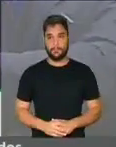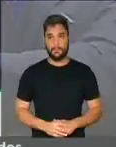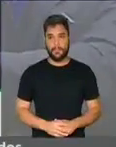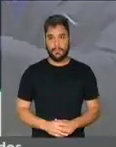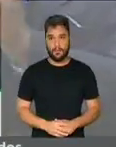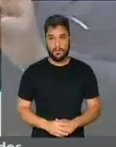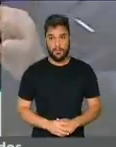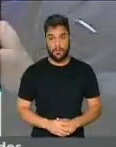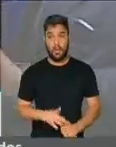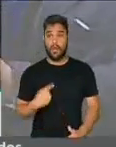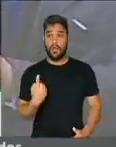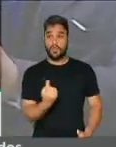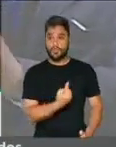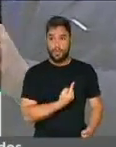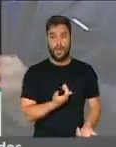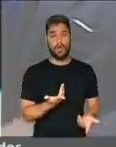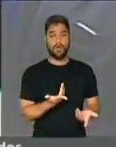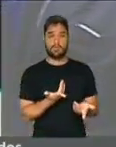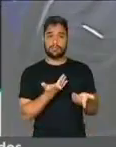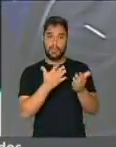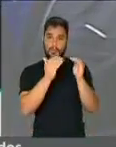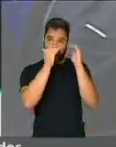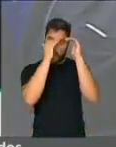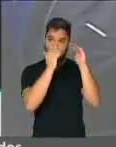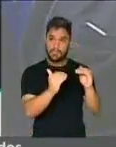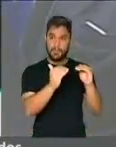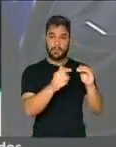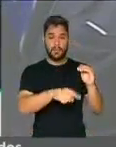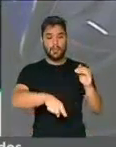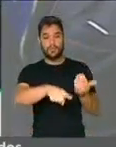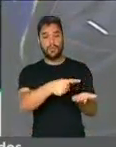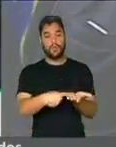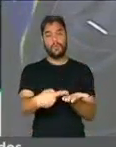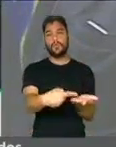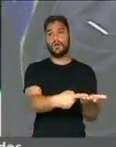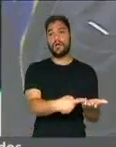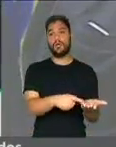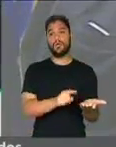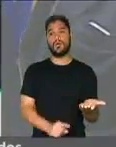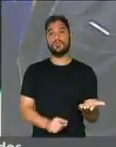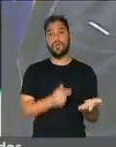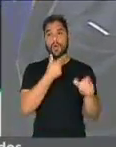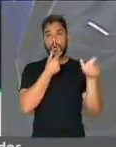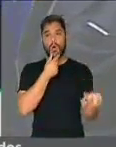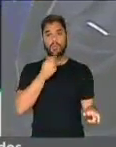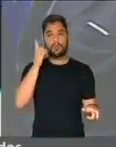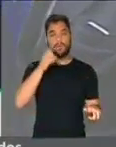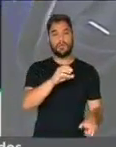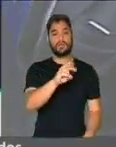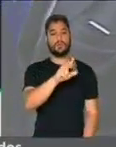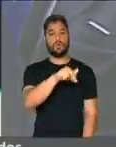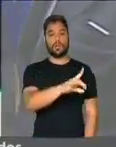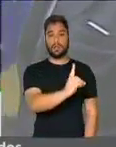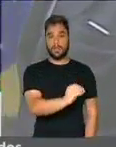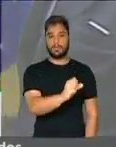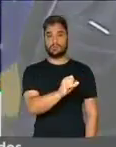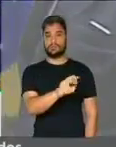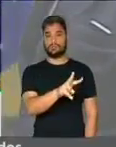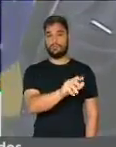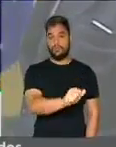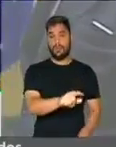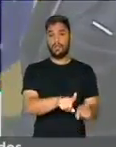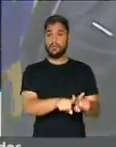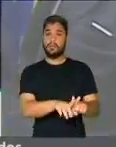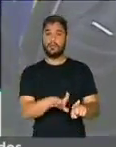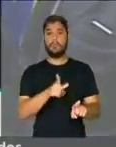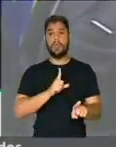Nós estamos atendendo o acordo feito com o deputado Orlando Silva e haverá o